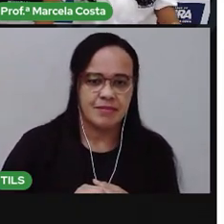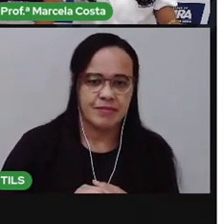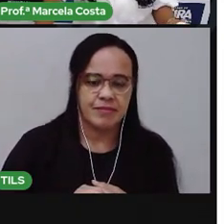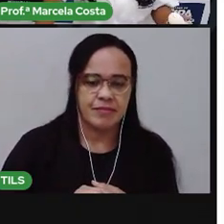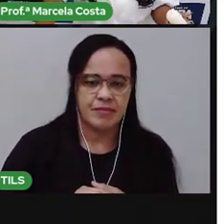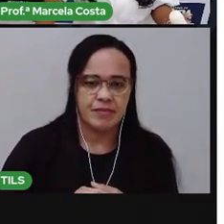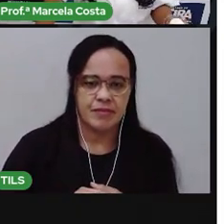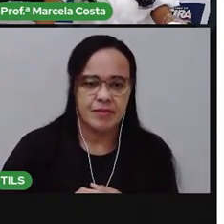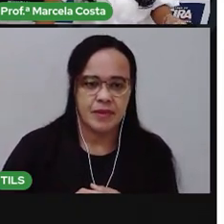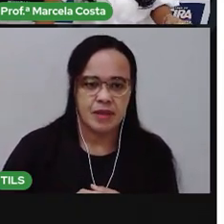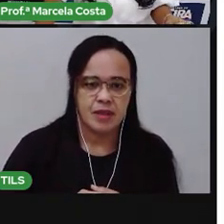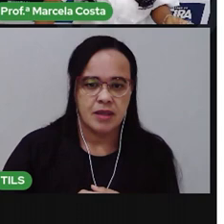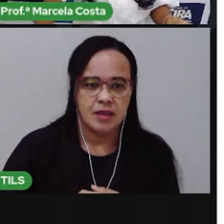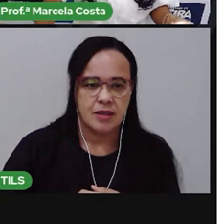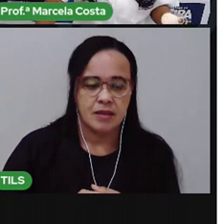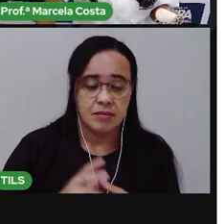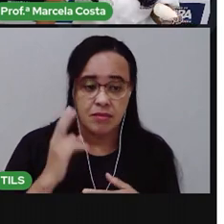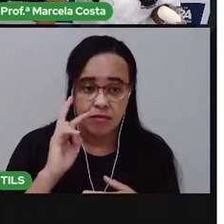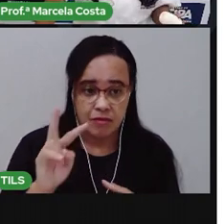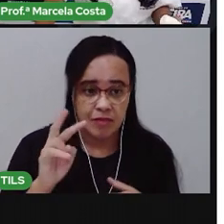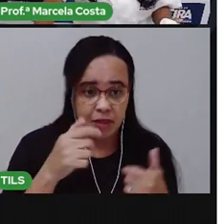Vocês estão me vendo?